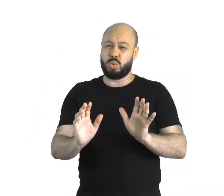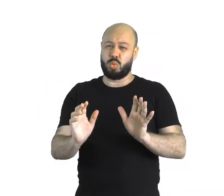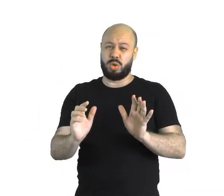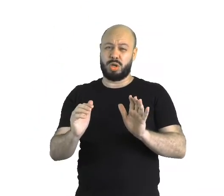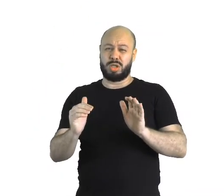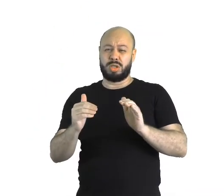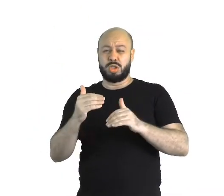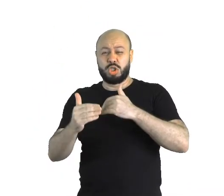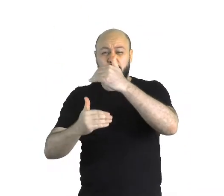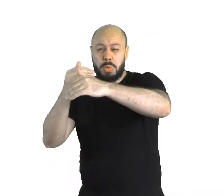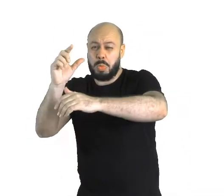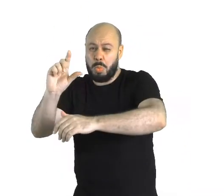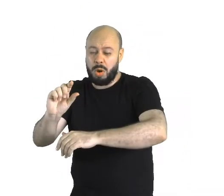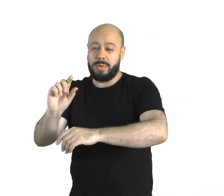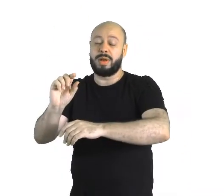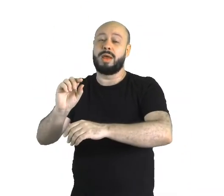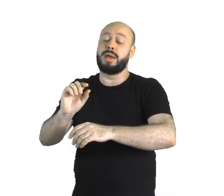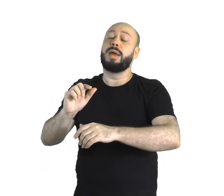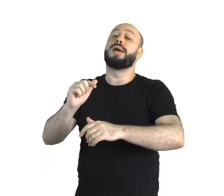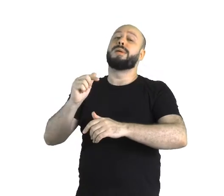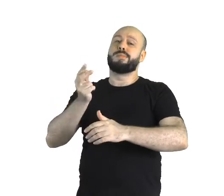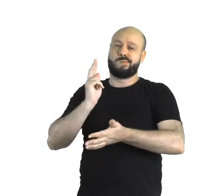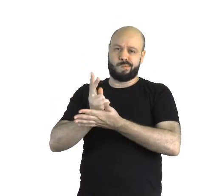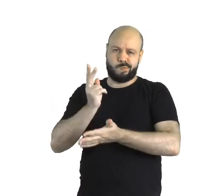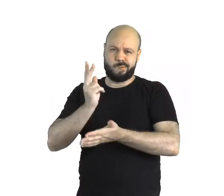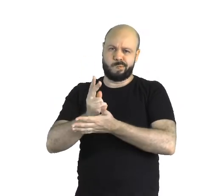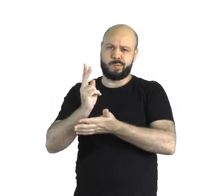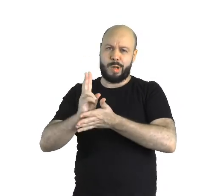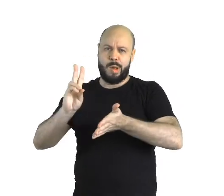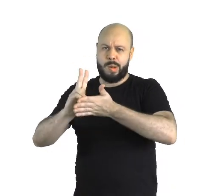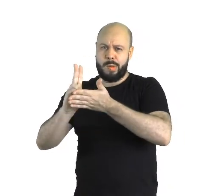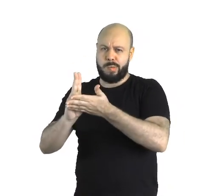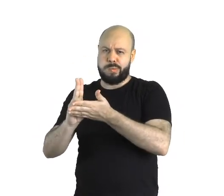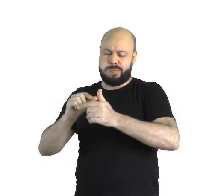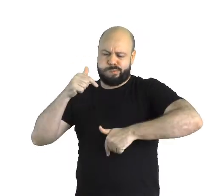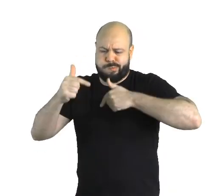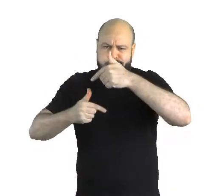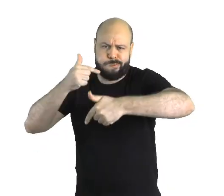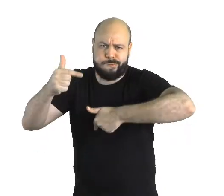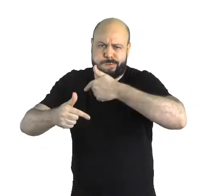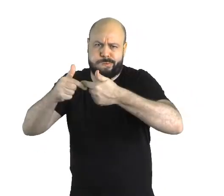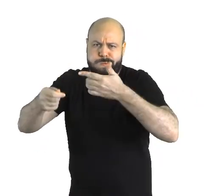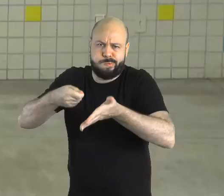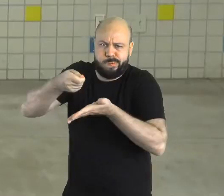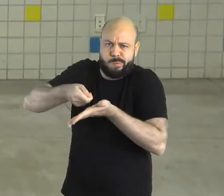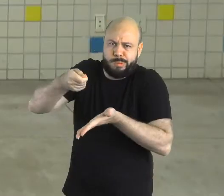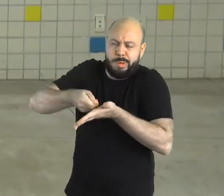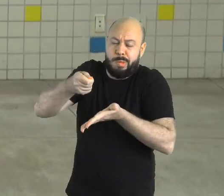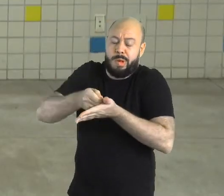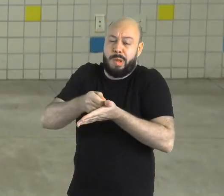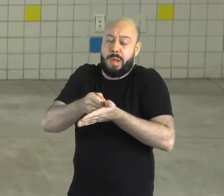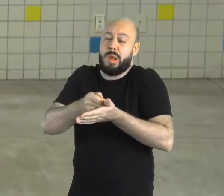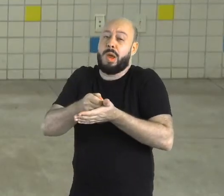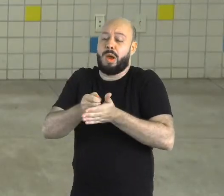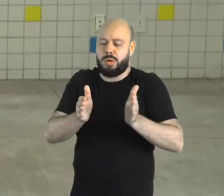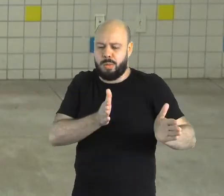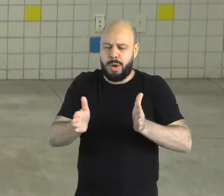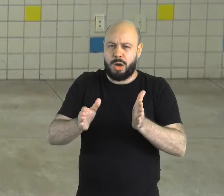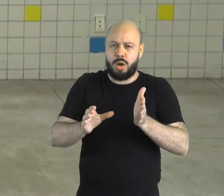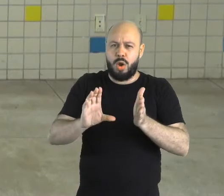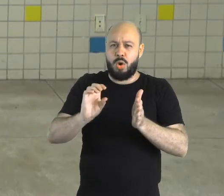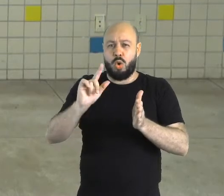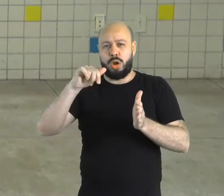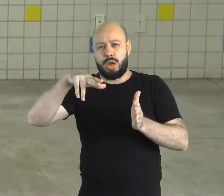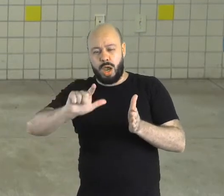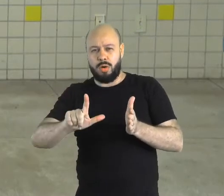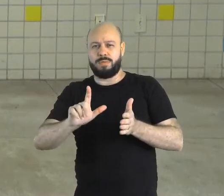a mão de obra indígena continuou sendo utilizada durante quase todo o período colonial. A mão de obra foi substituída, a